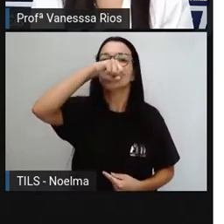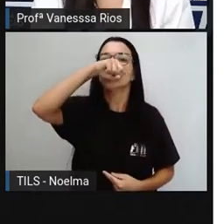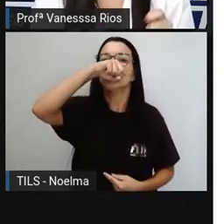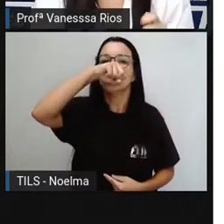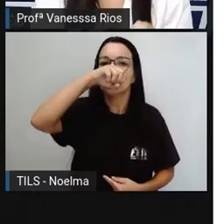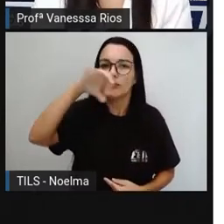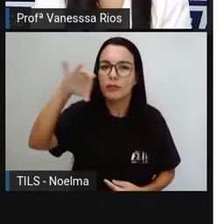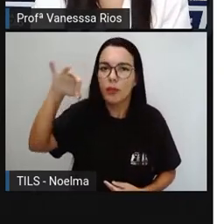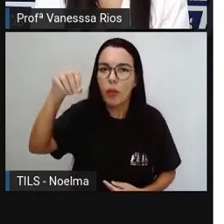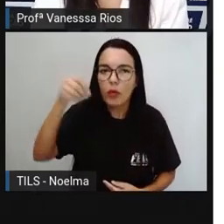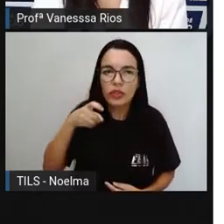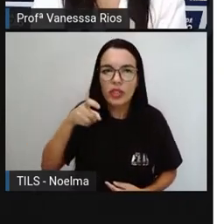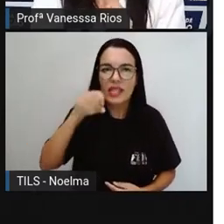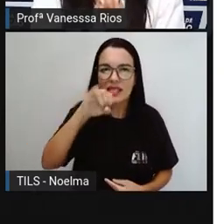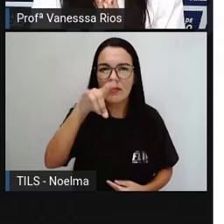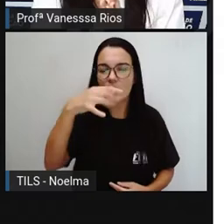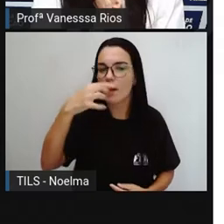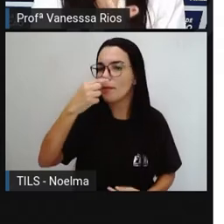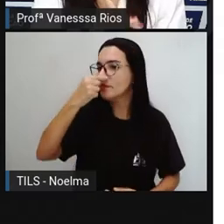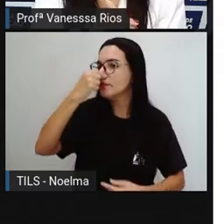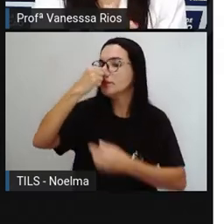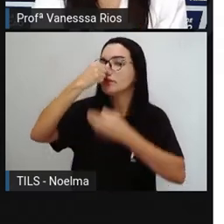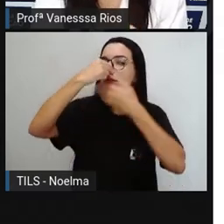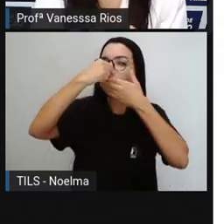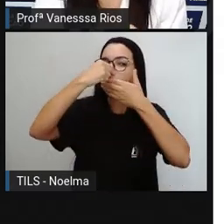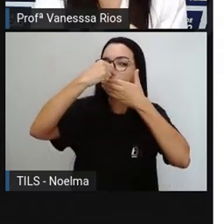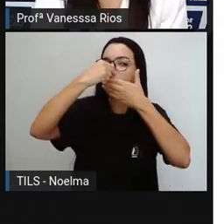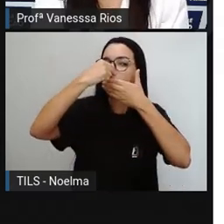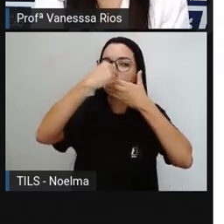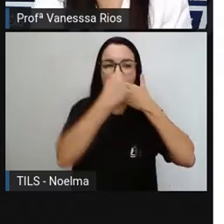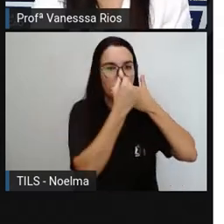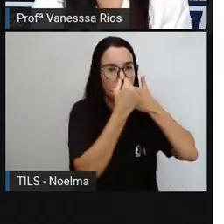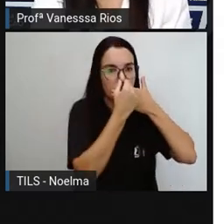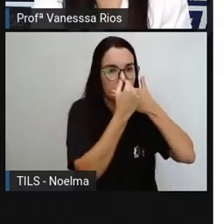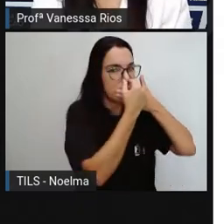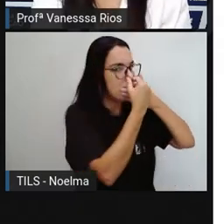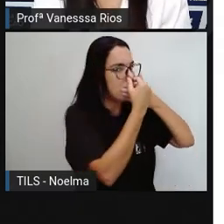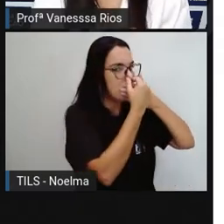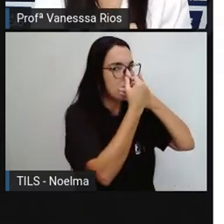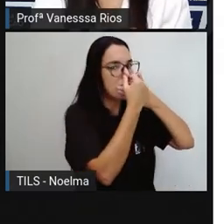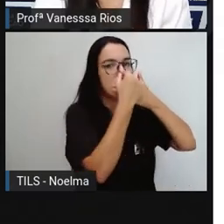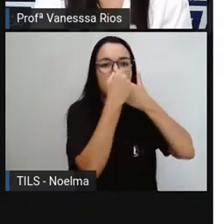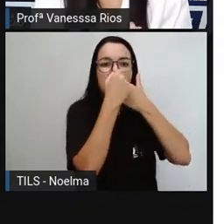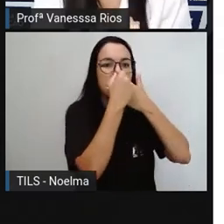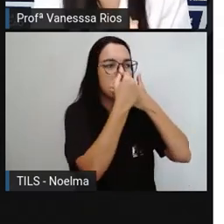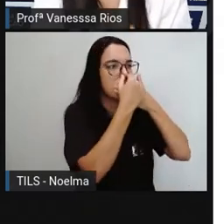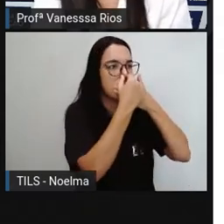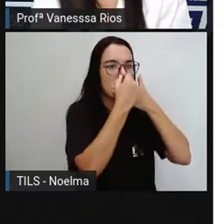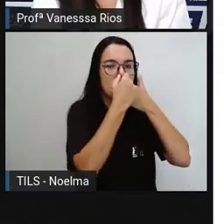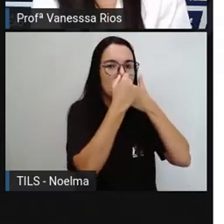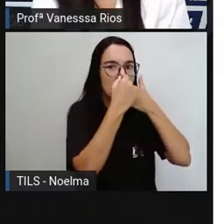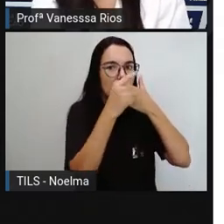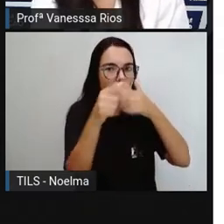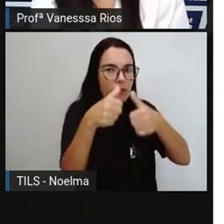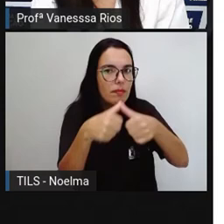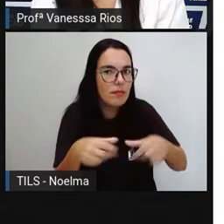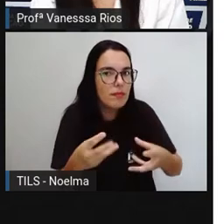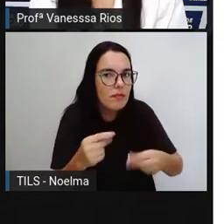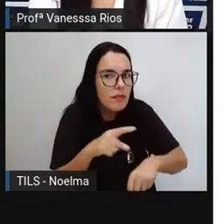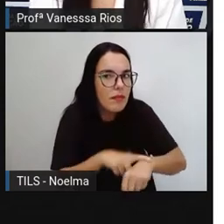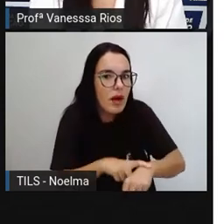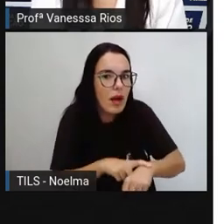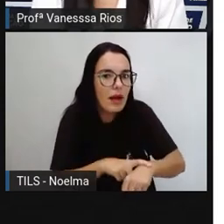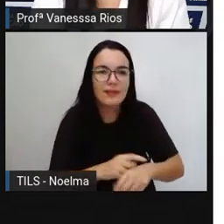que você tanque aí o seu nariz, a sua boca, deixe eles bem fechadinhos, você vai conseguir permanecer por muito tempo?